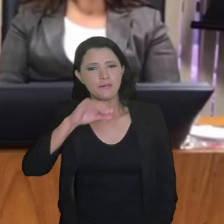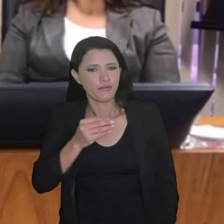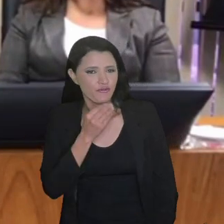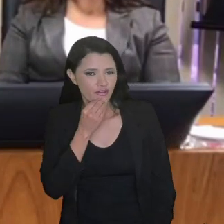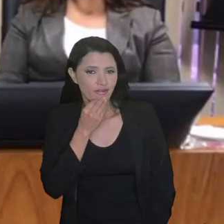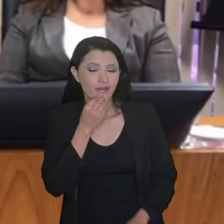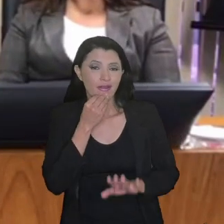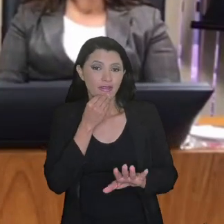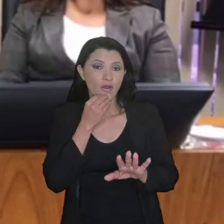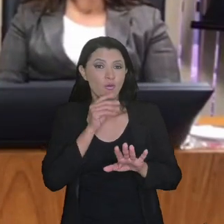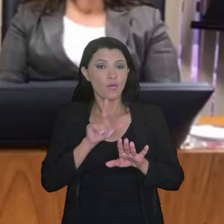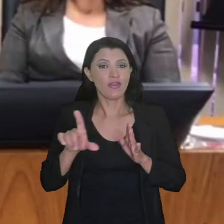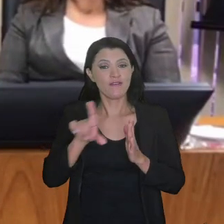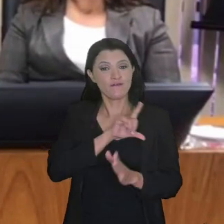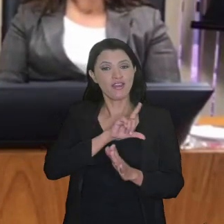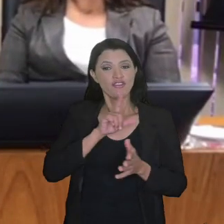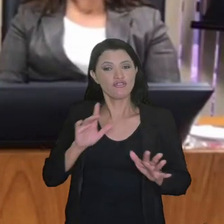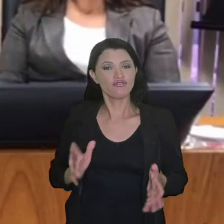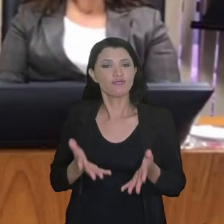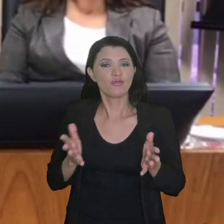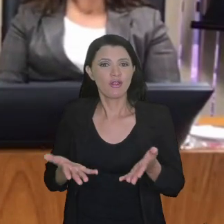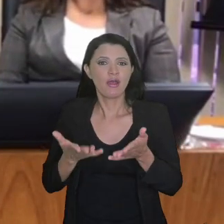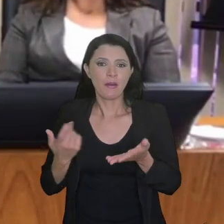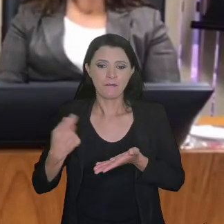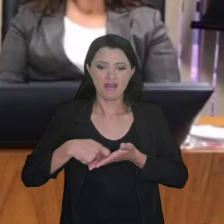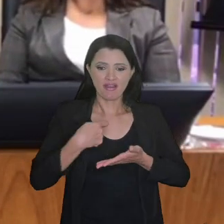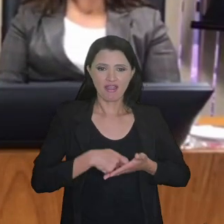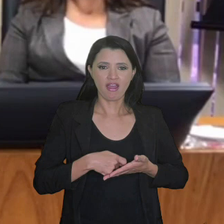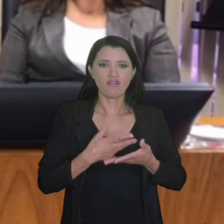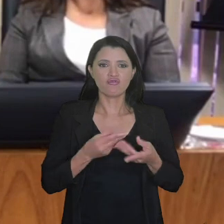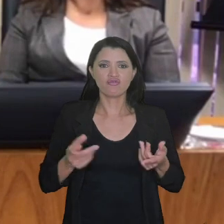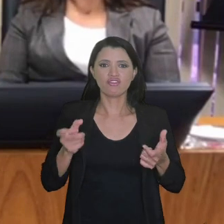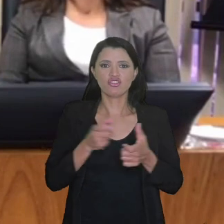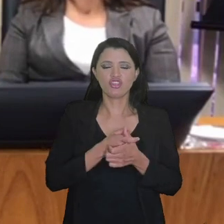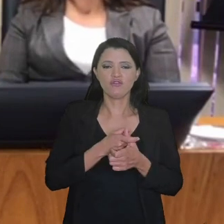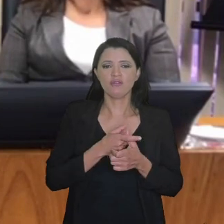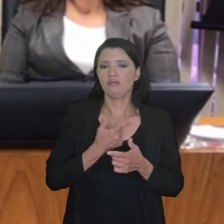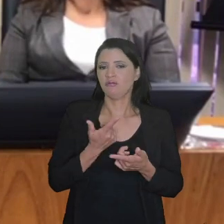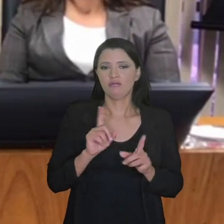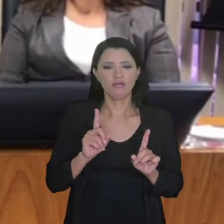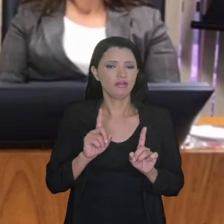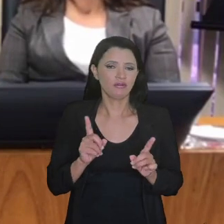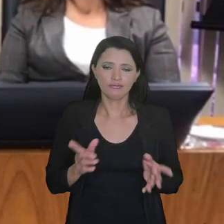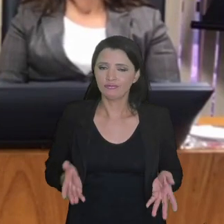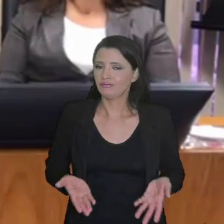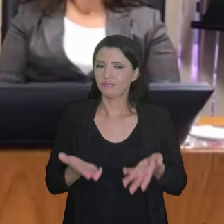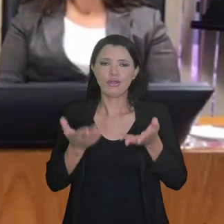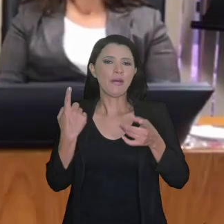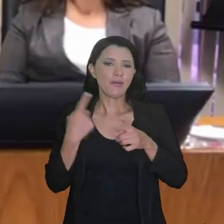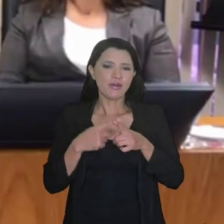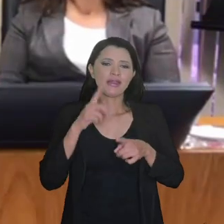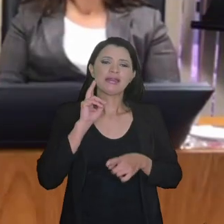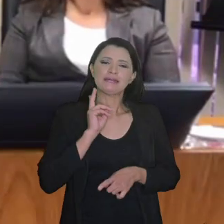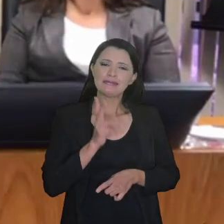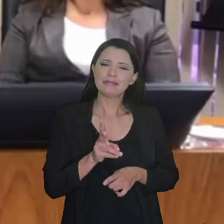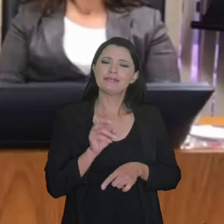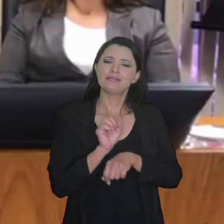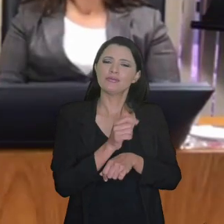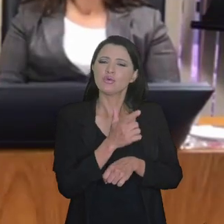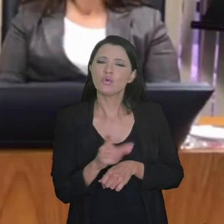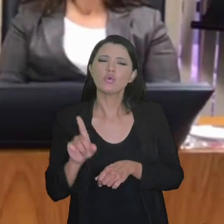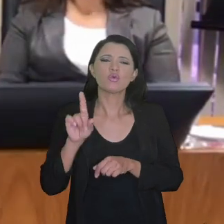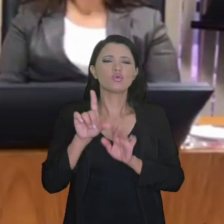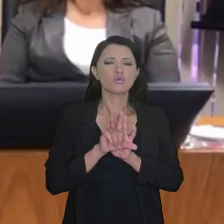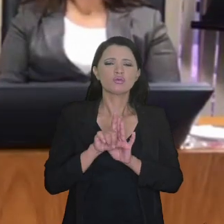isso, penso, talvez, em vez de estimular a regularização, não estimula, porque se